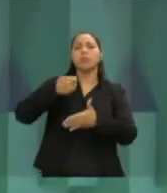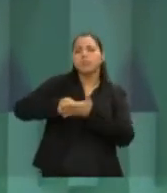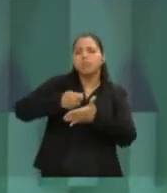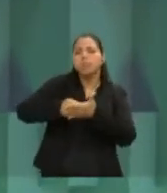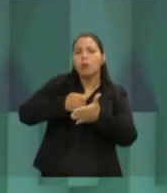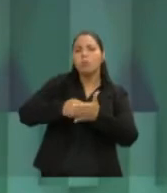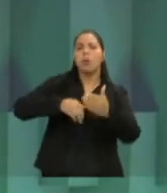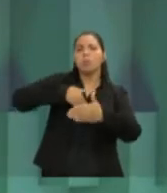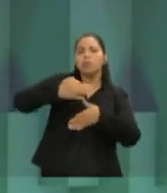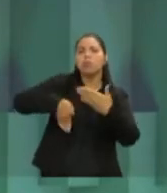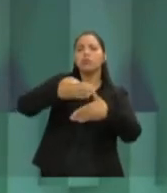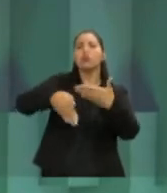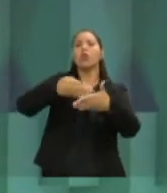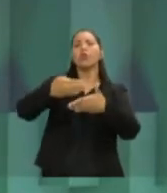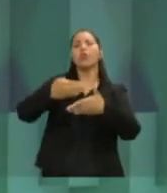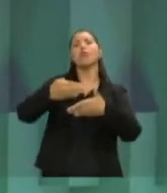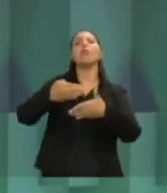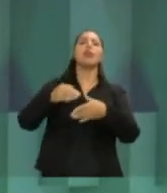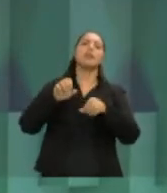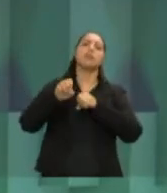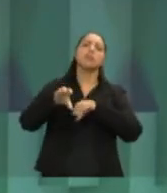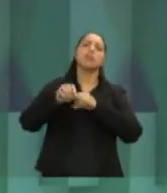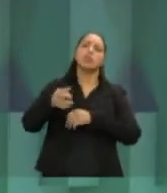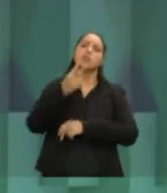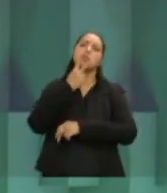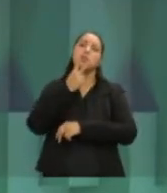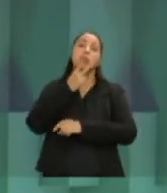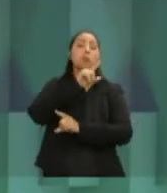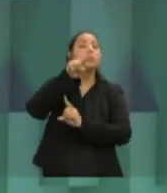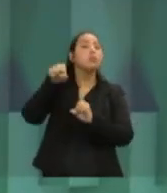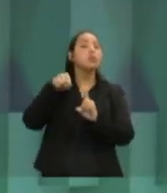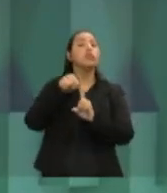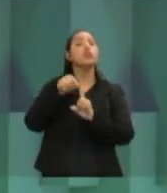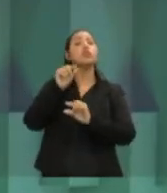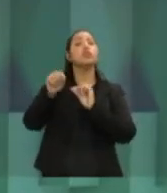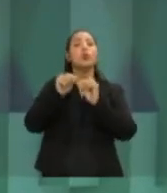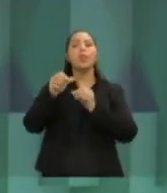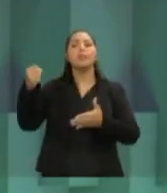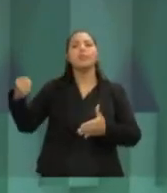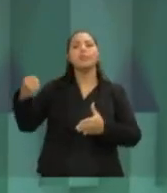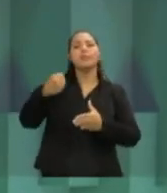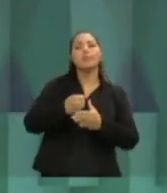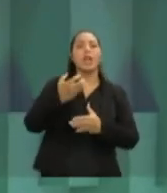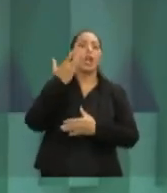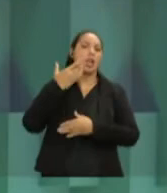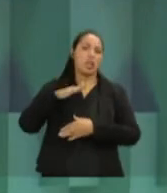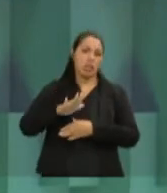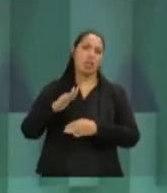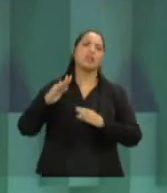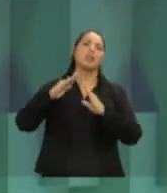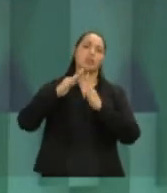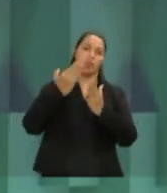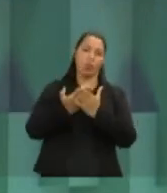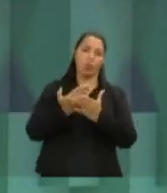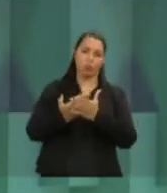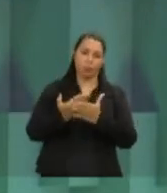na cidade de Vitória, mas principalmente com o objetivo de colocá-los na escola. Qual é a ação e o projeto do candidato para colocar mais